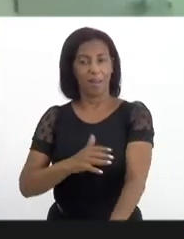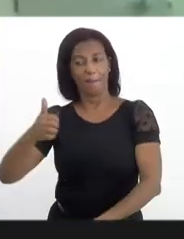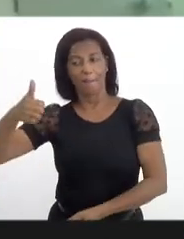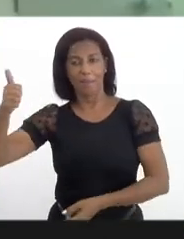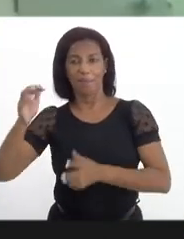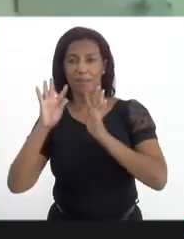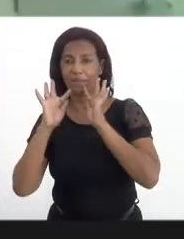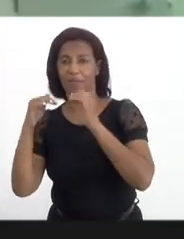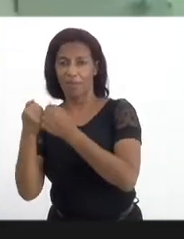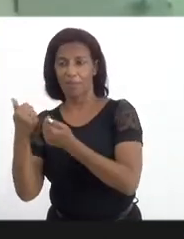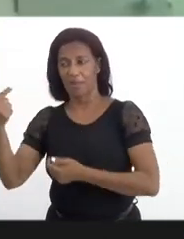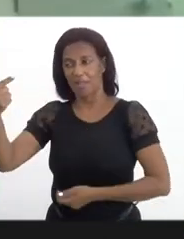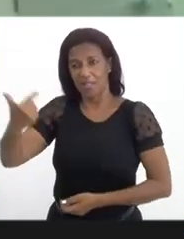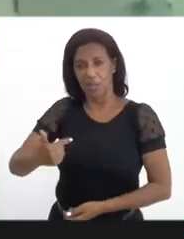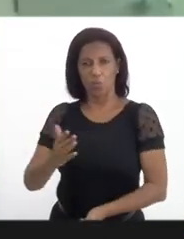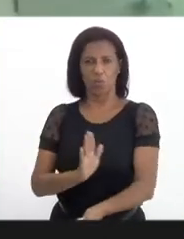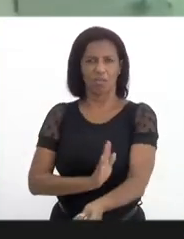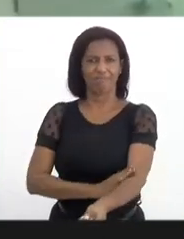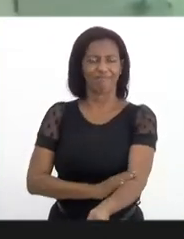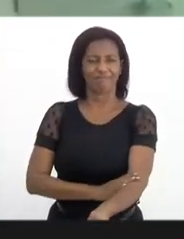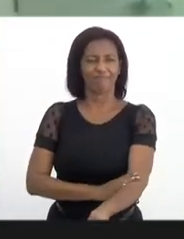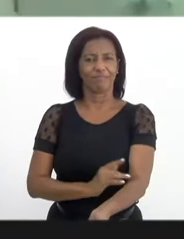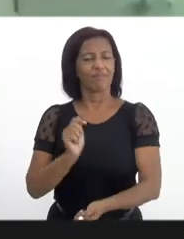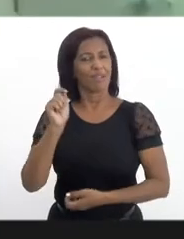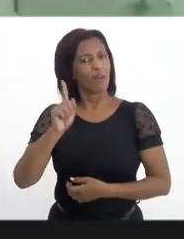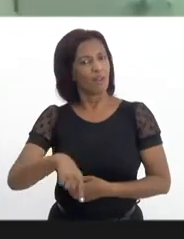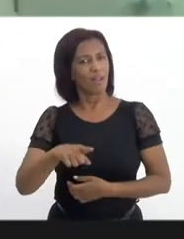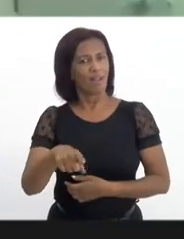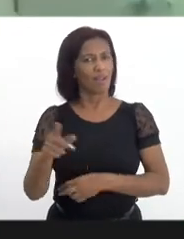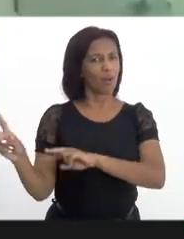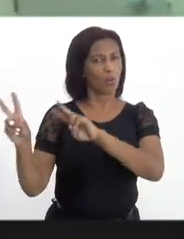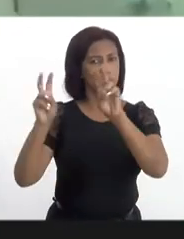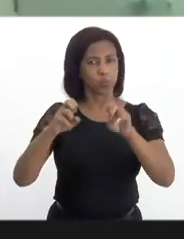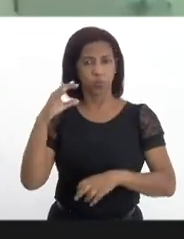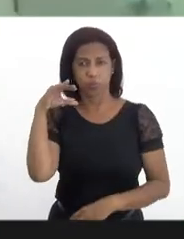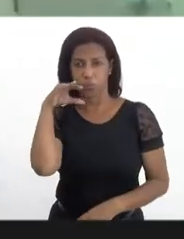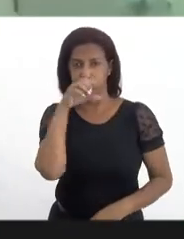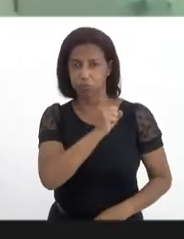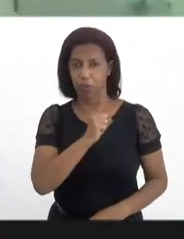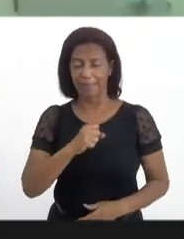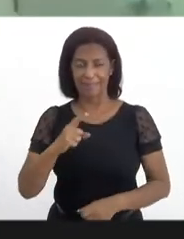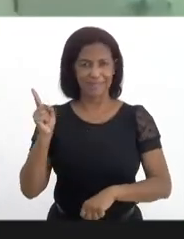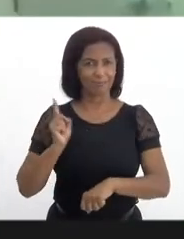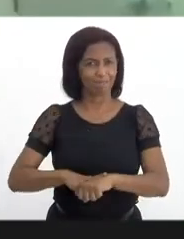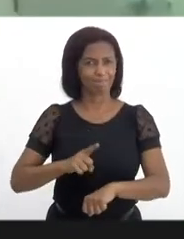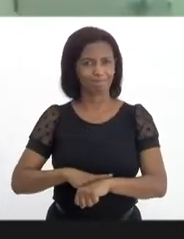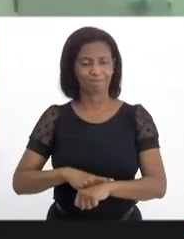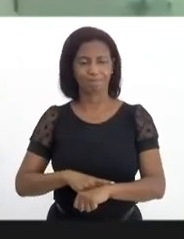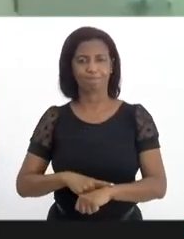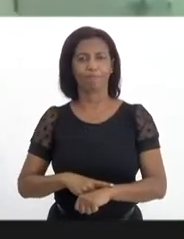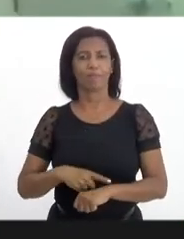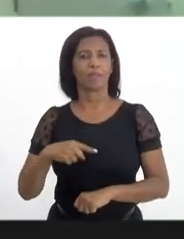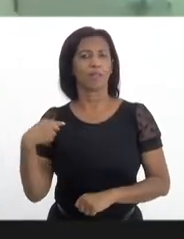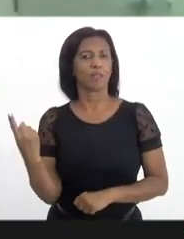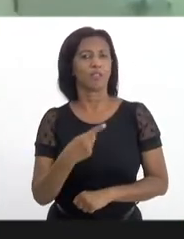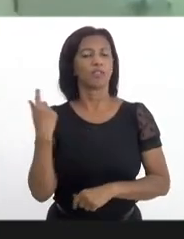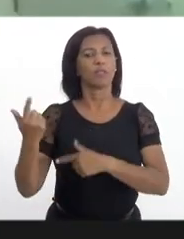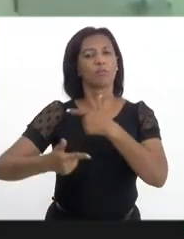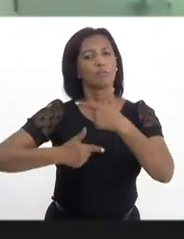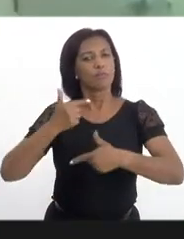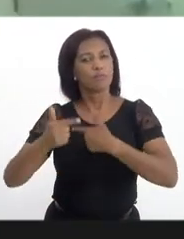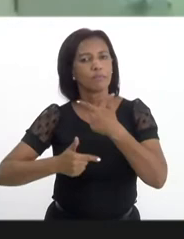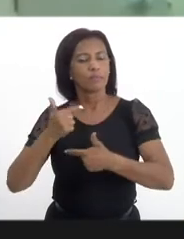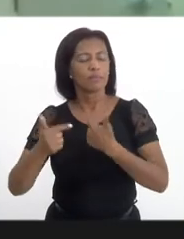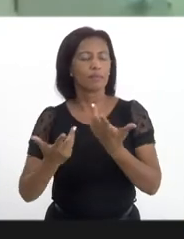segunda é a dependência química. Então, esse é um assunto urgente, premente, estamos trabalhando